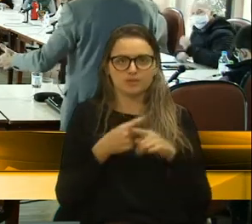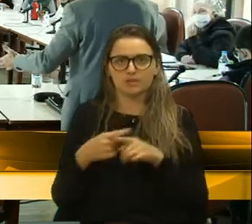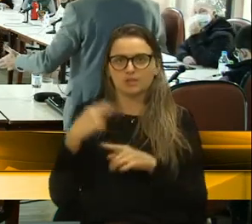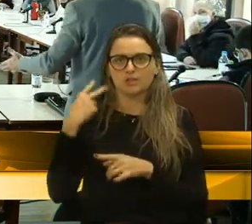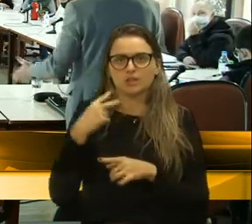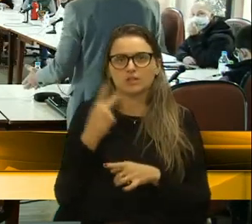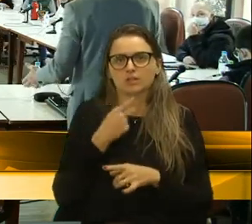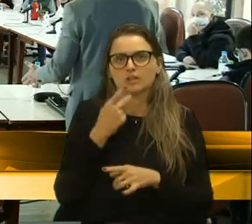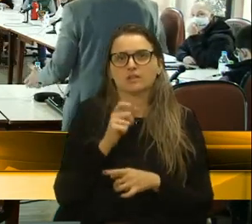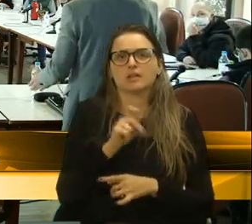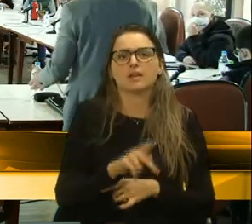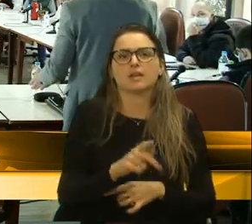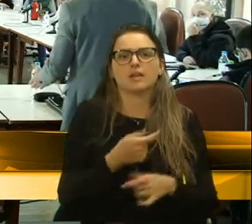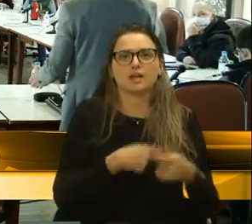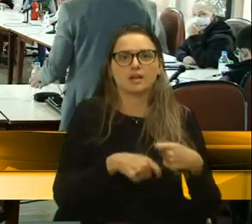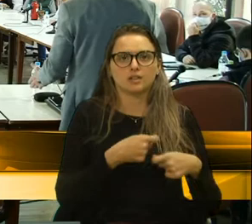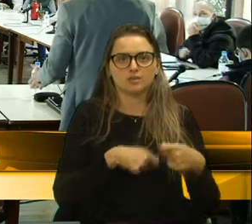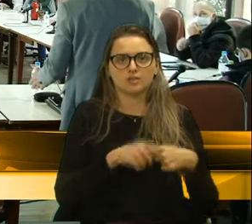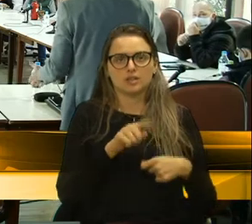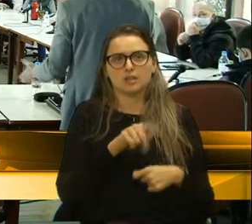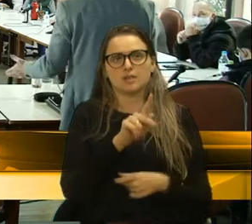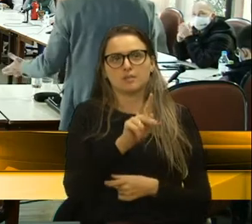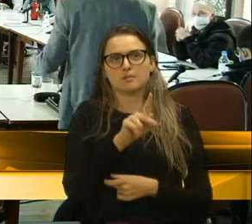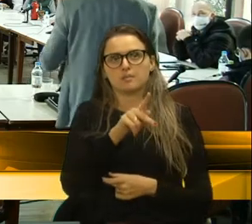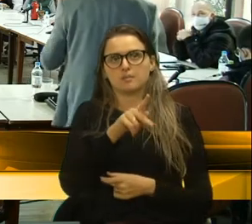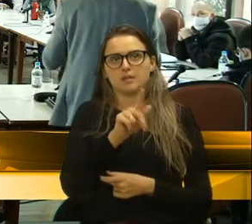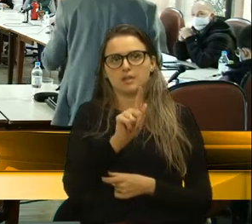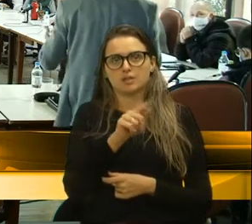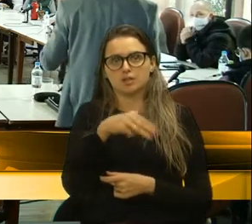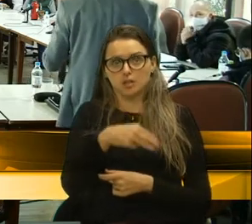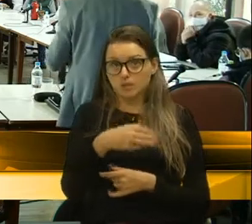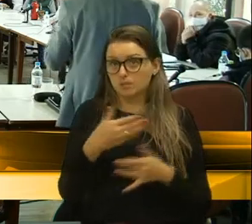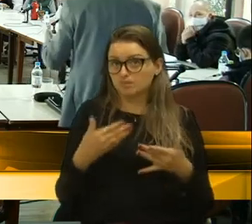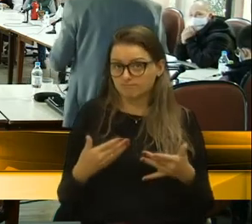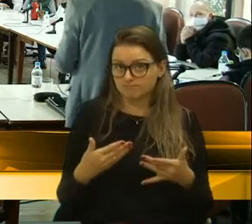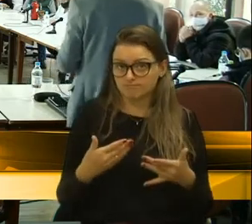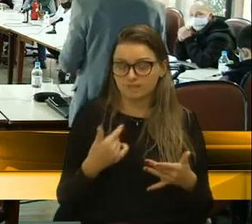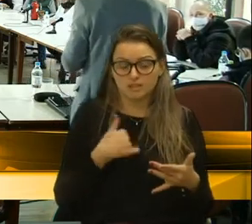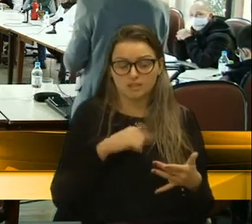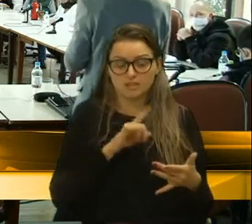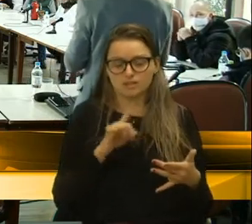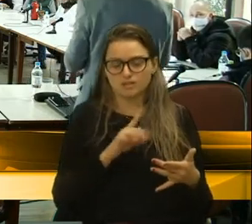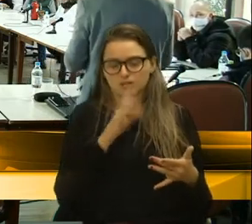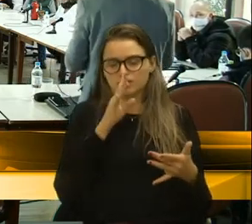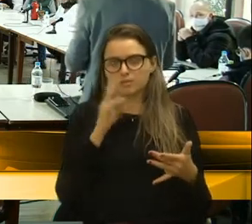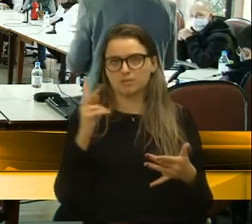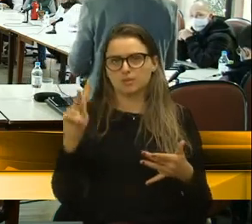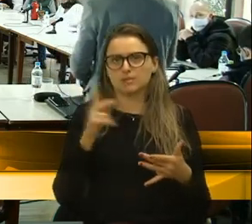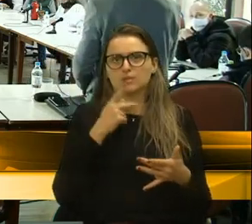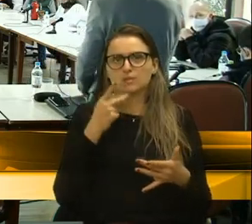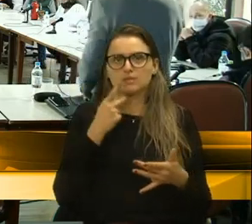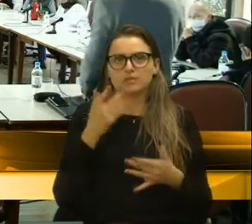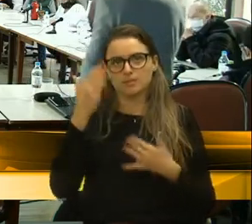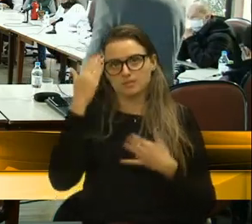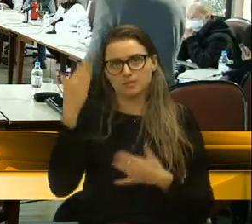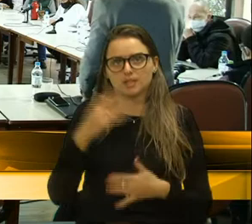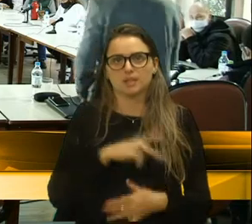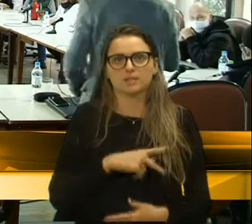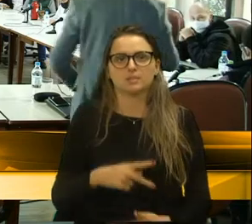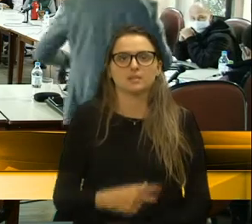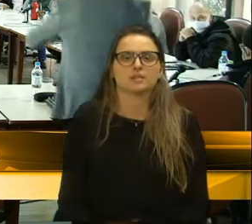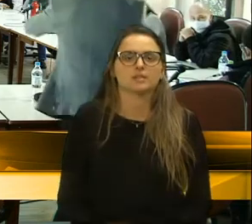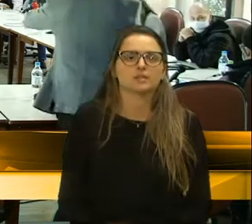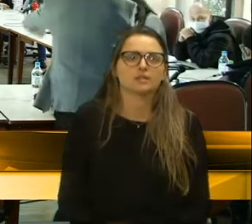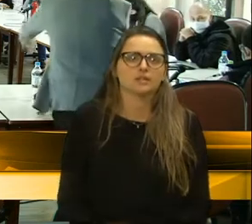que quem administrava no passado era a PGM. Então, não me surpreende essa sua colocação. Obrigado, senhor presidente.